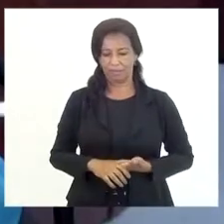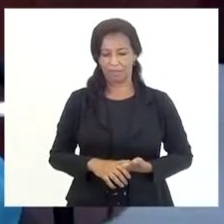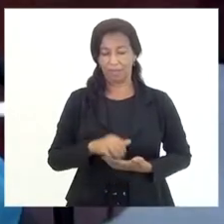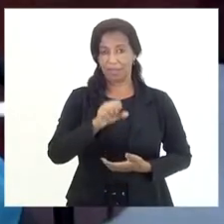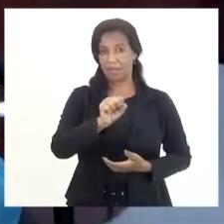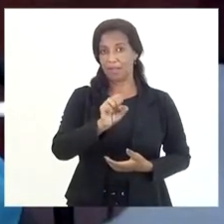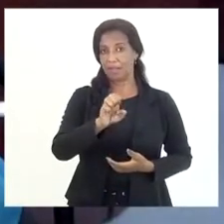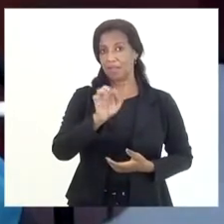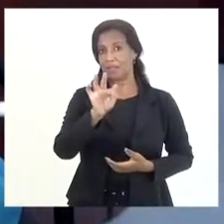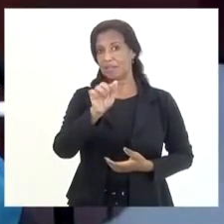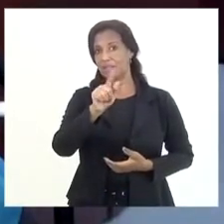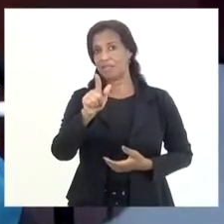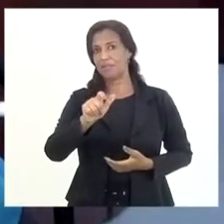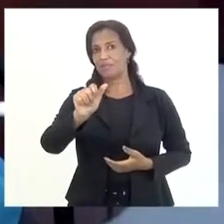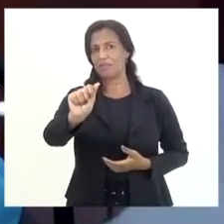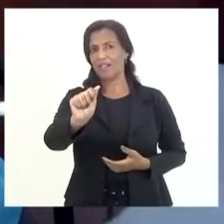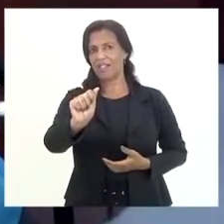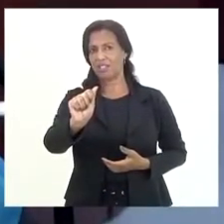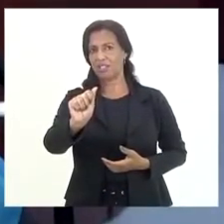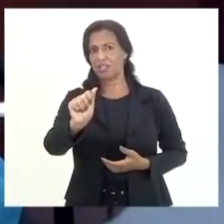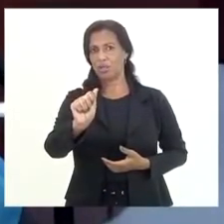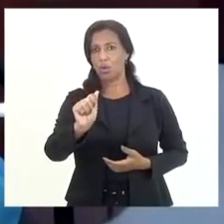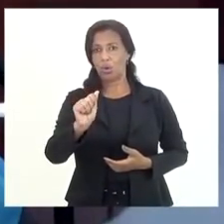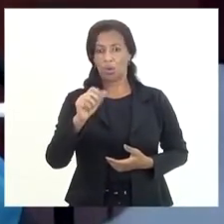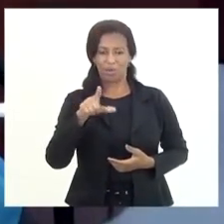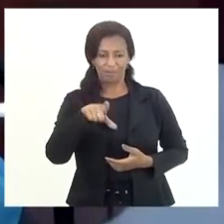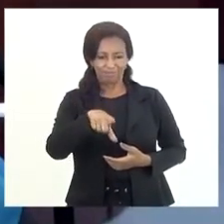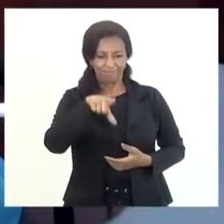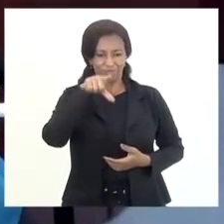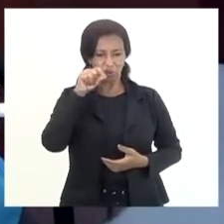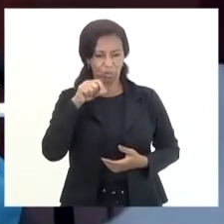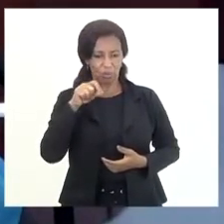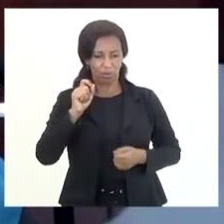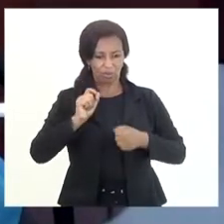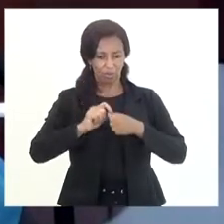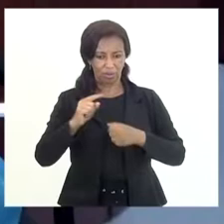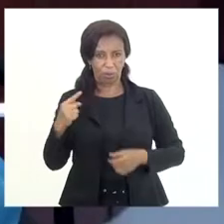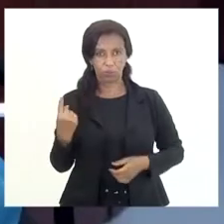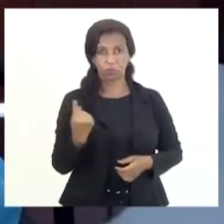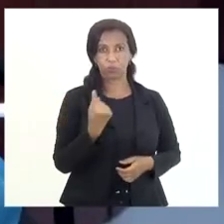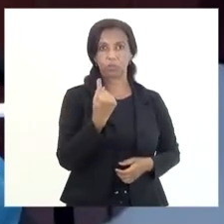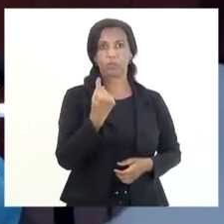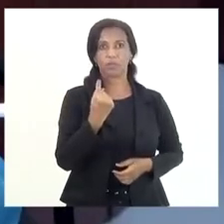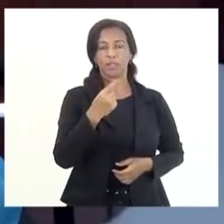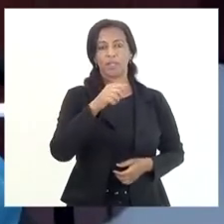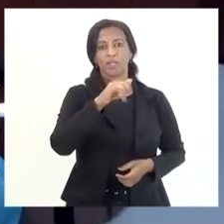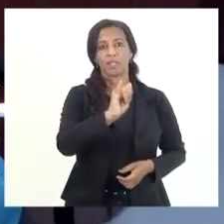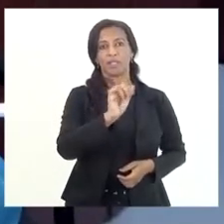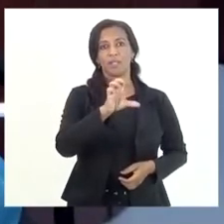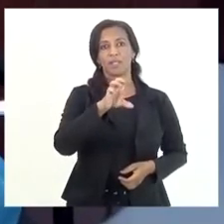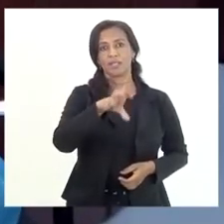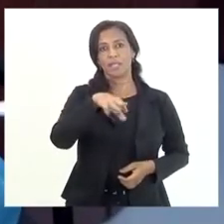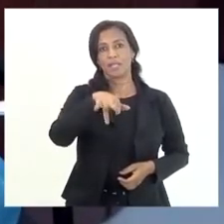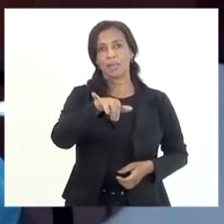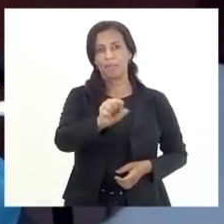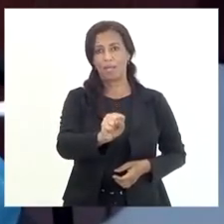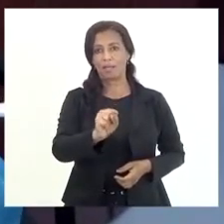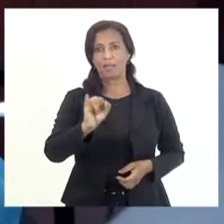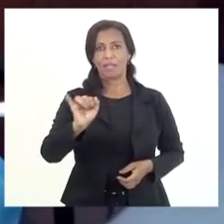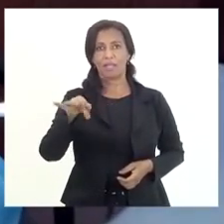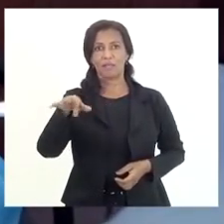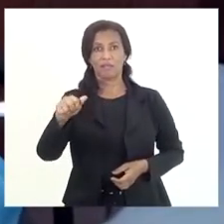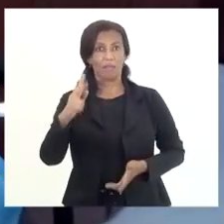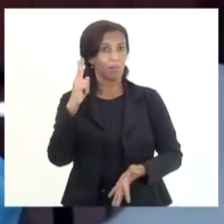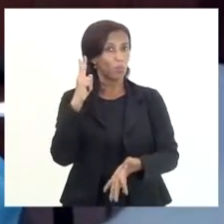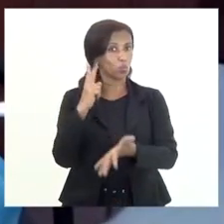Cefaz optou por autuar de uma única vez ICMS e FECP no